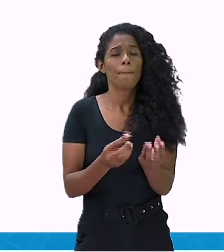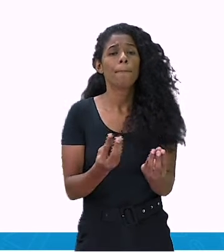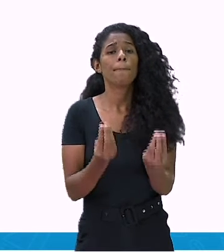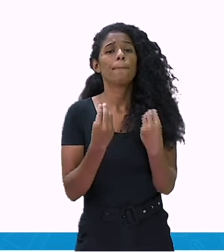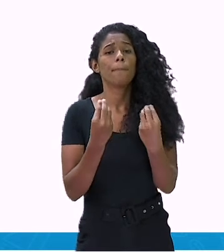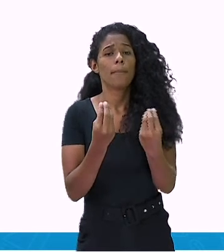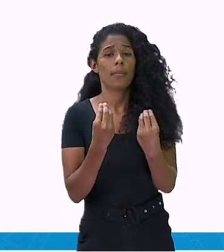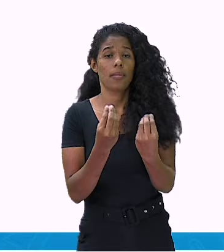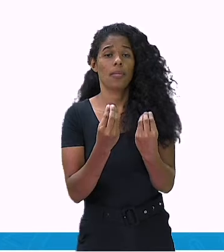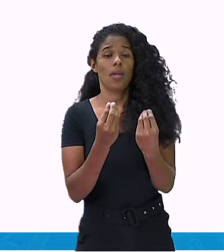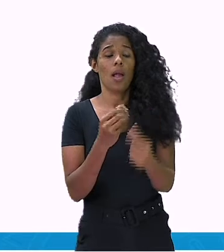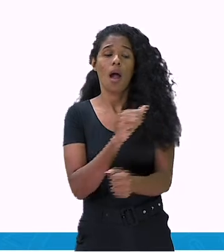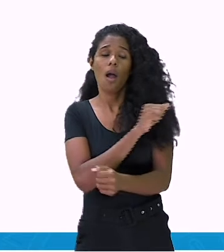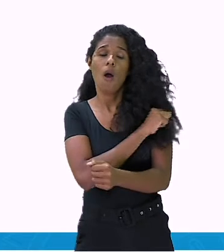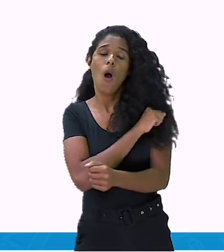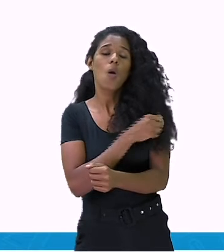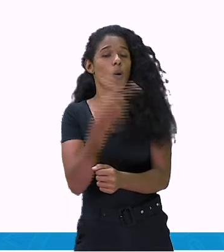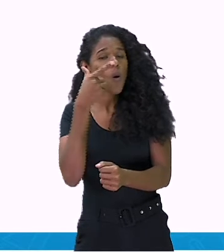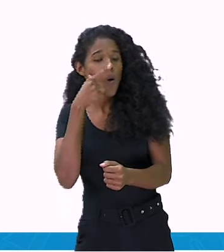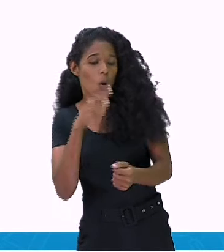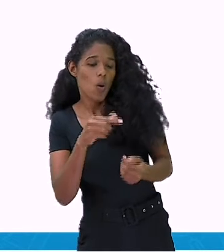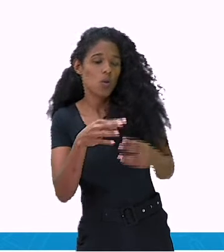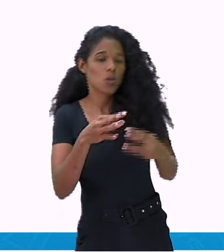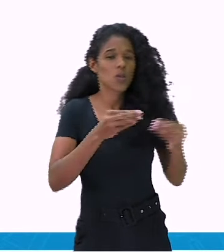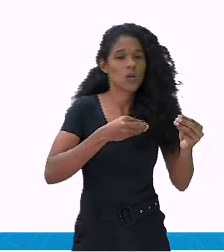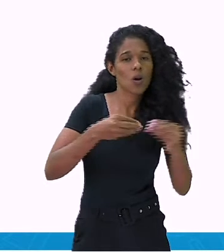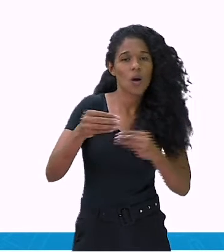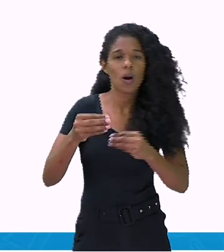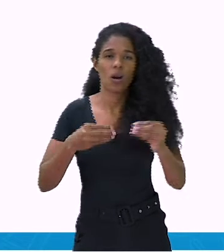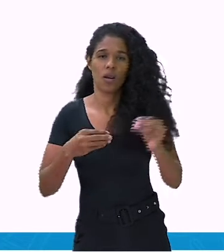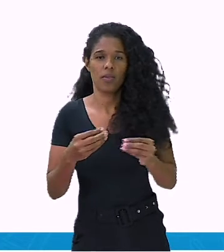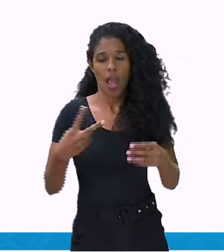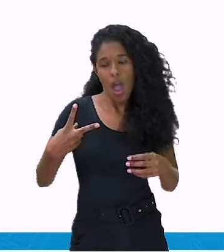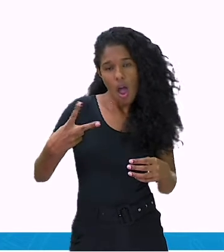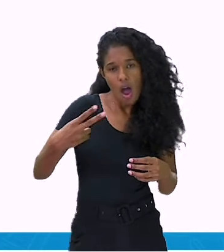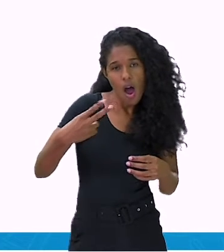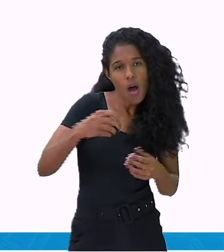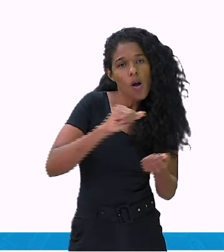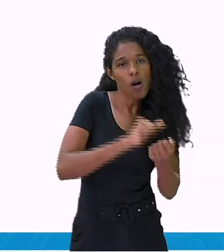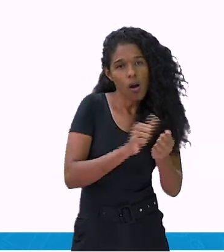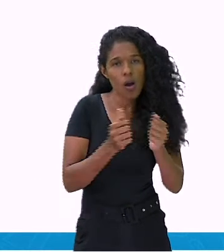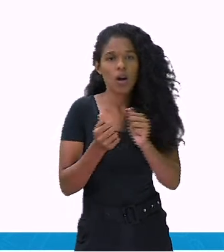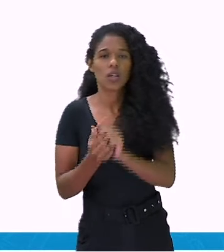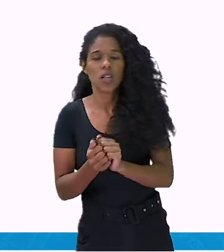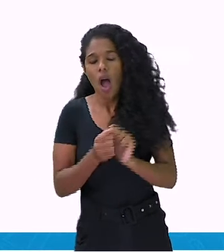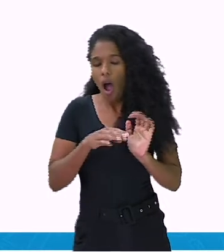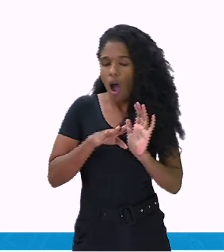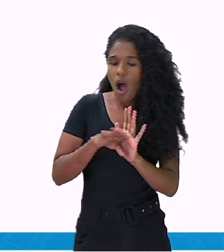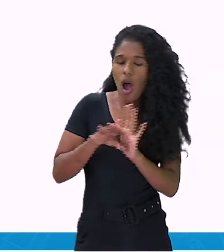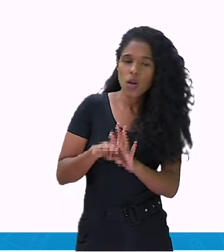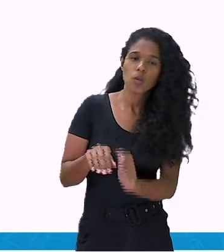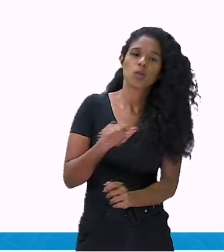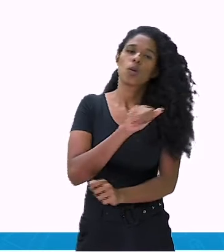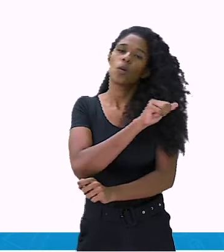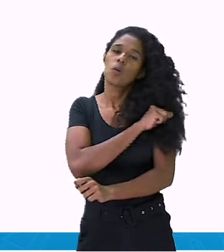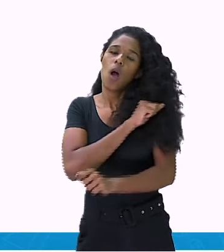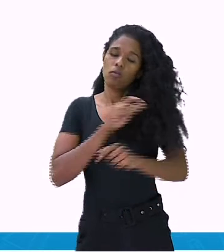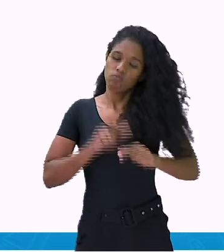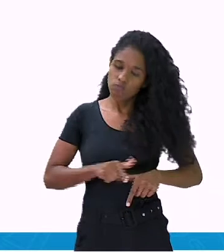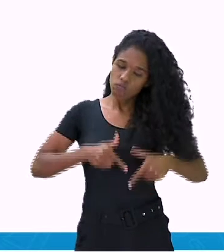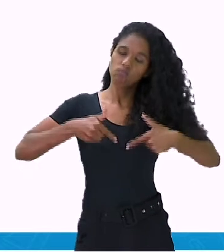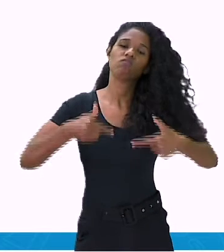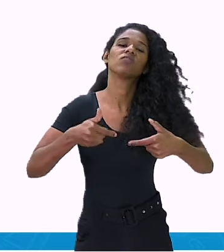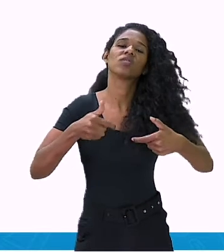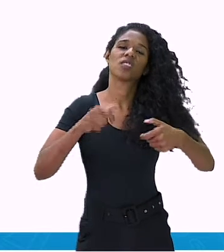do material. Tesoura adaptada proporciona autonomia nessa tarefa ou ajude você sendo